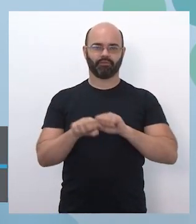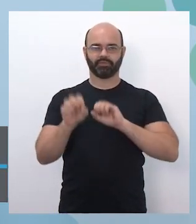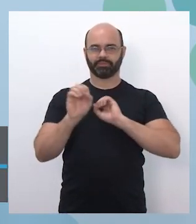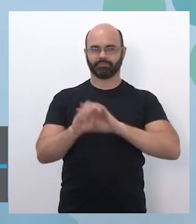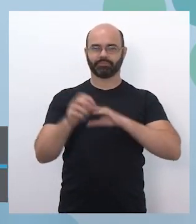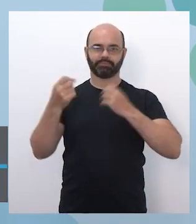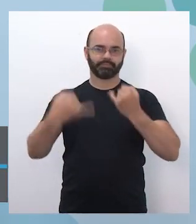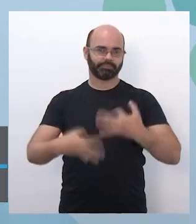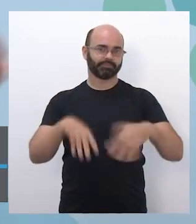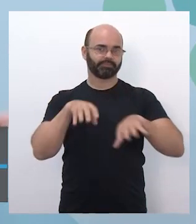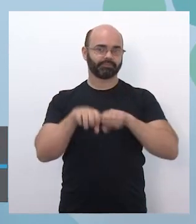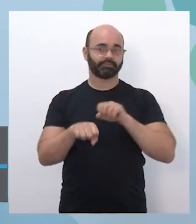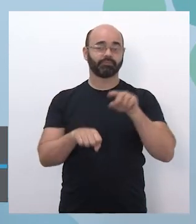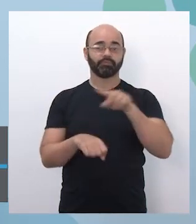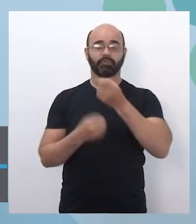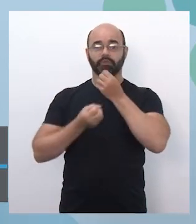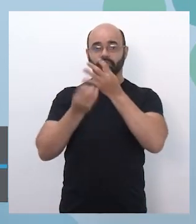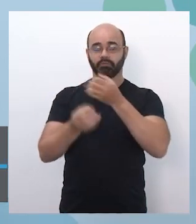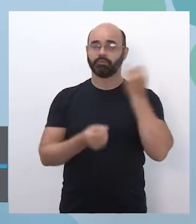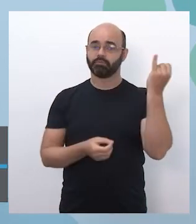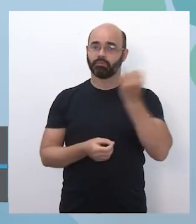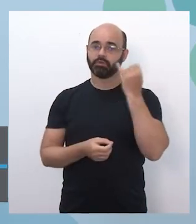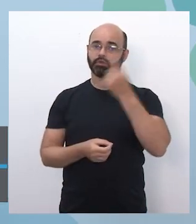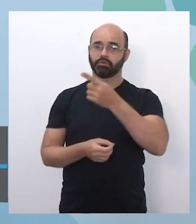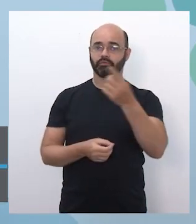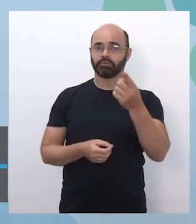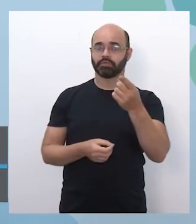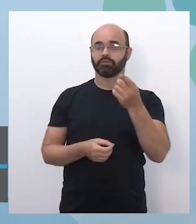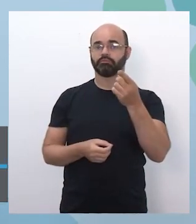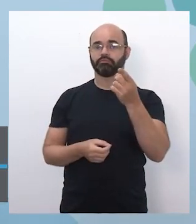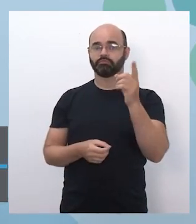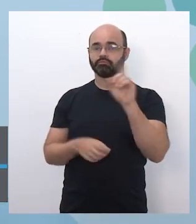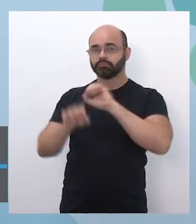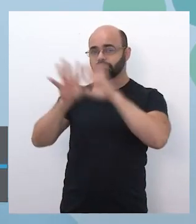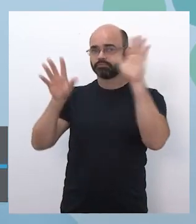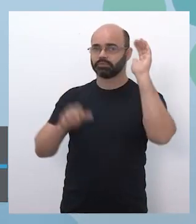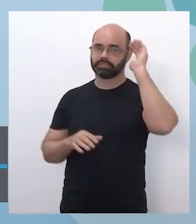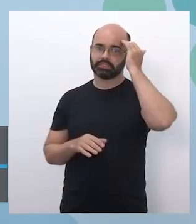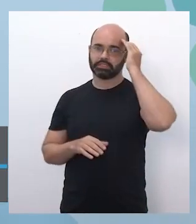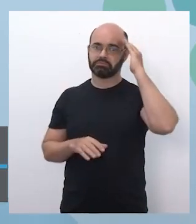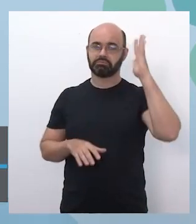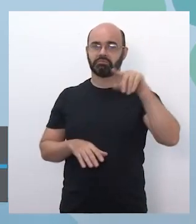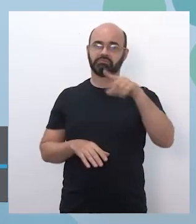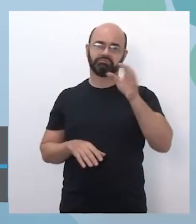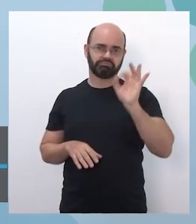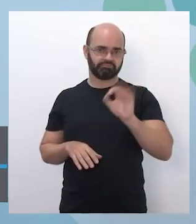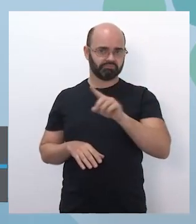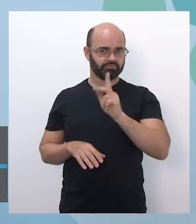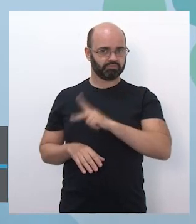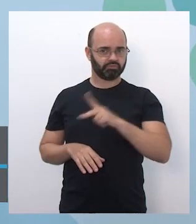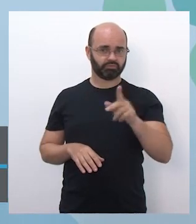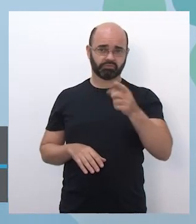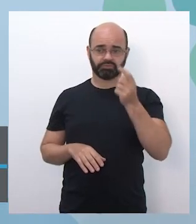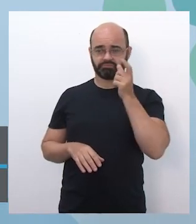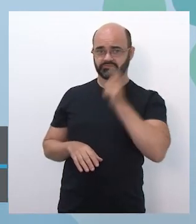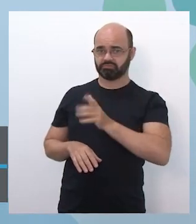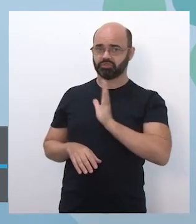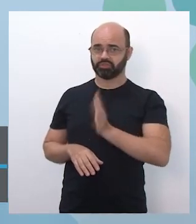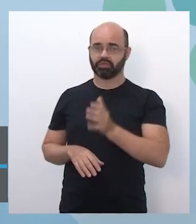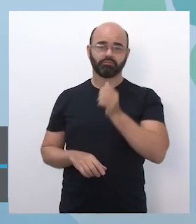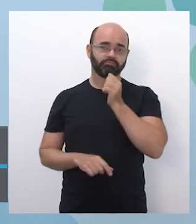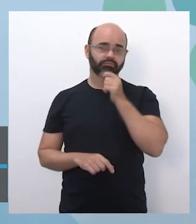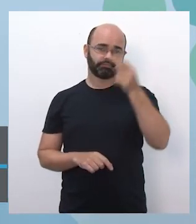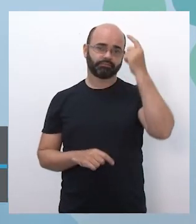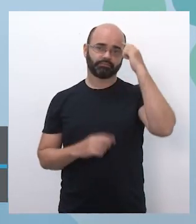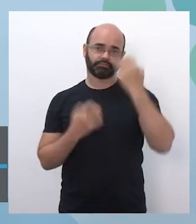importantes para você entender mais desse papel e definir, talvez se você ainda não manifestou interesse, manifestar.